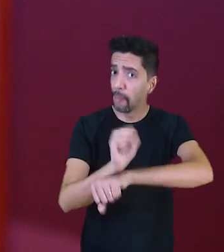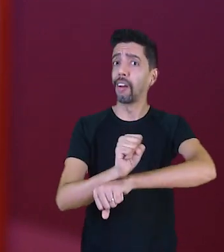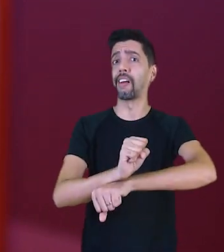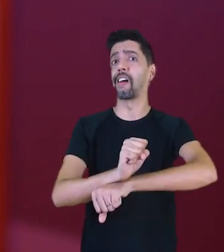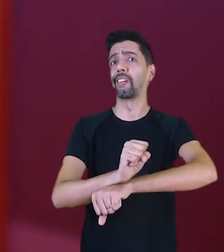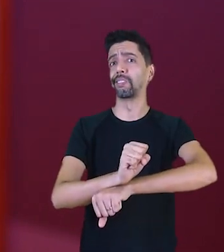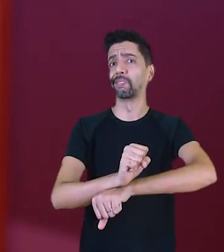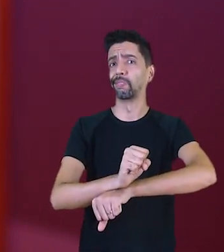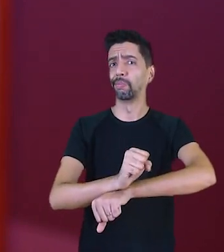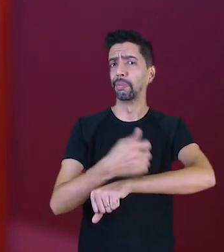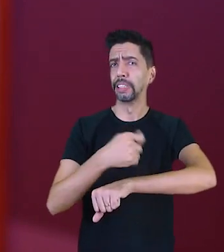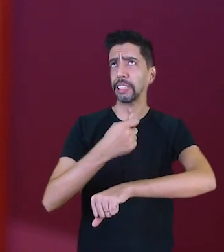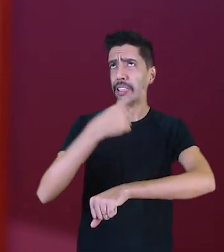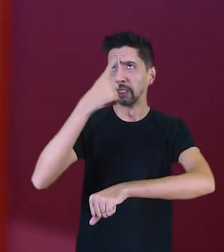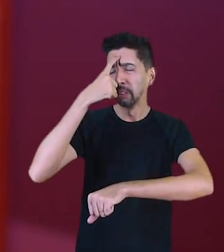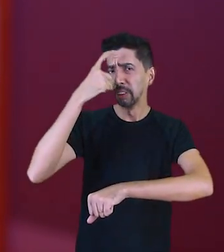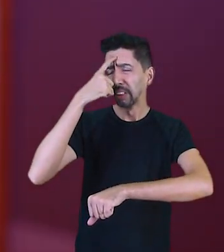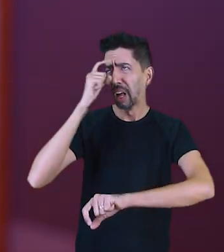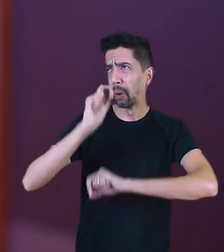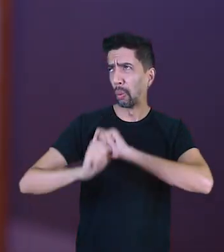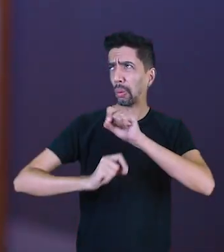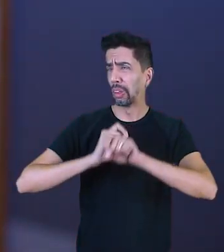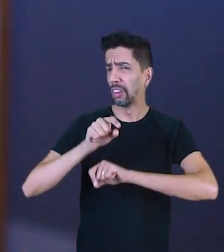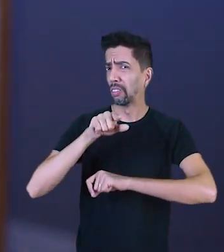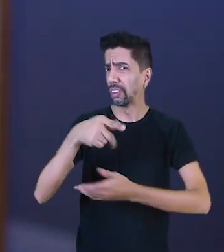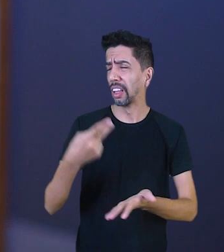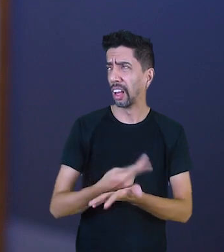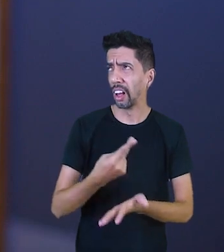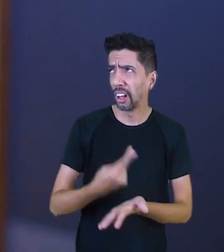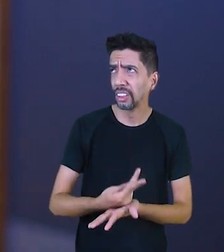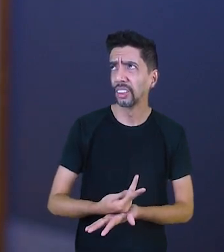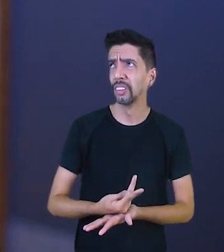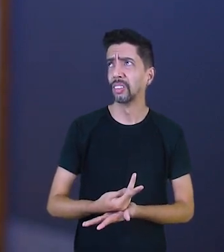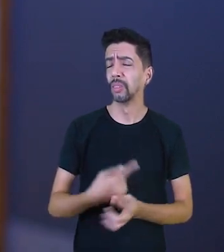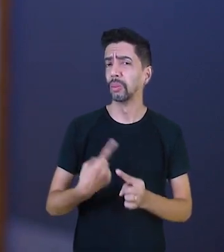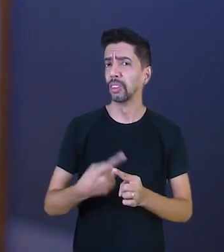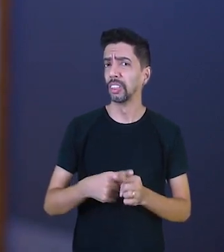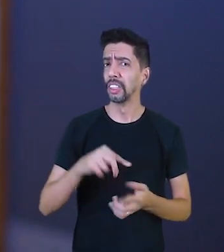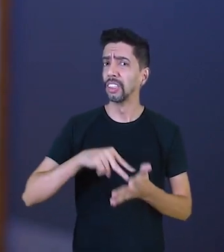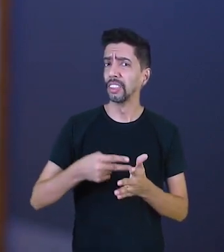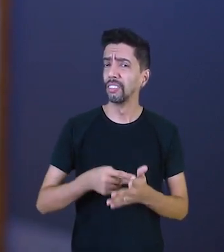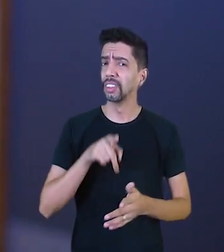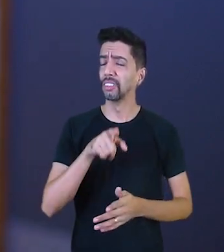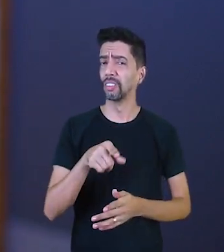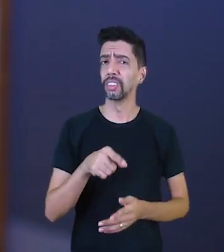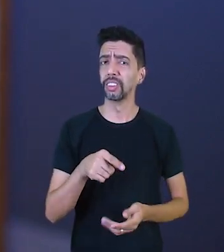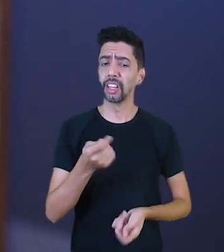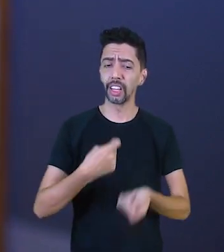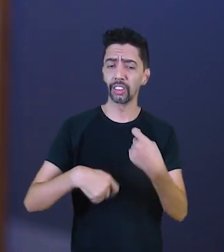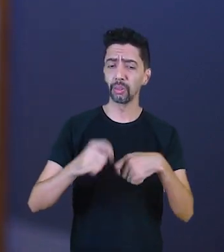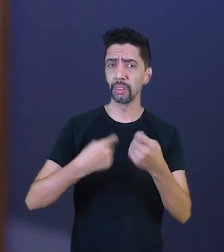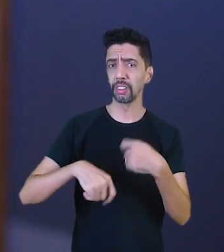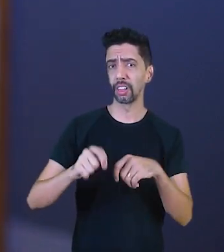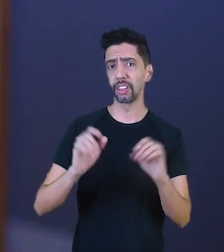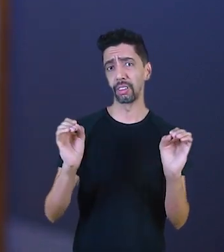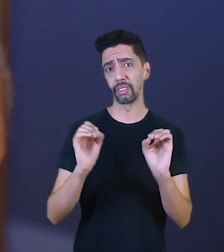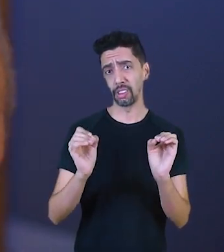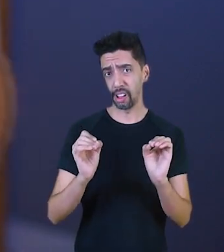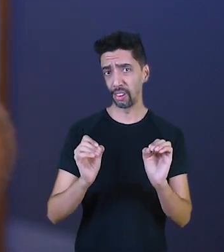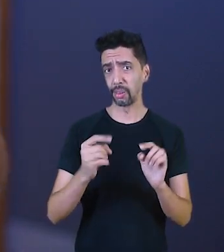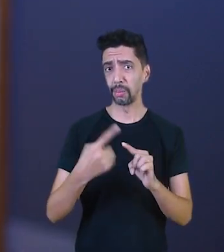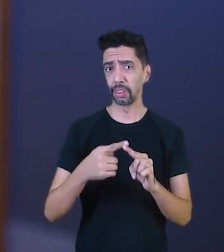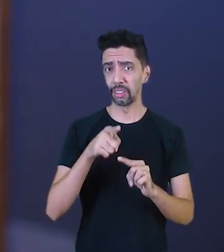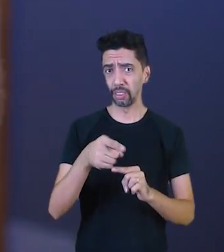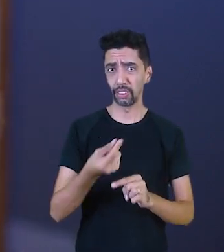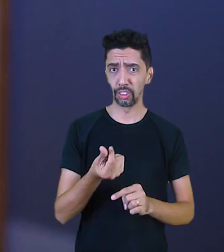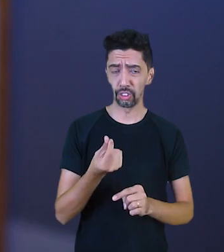Alguma coisa está errada no meu dia a dia. Estou gastando mais do que estou recebendo. Lembra do primeiro passo de fazer esse